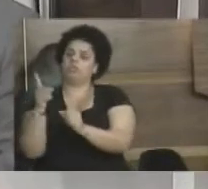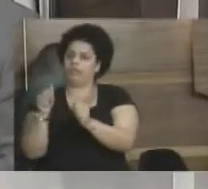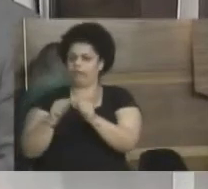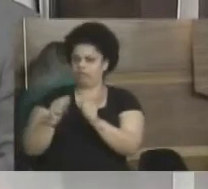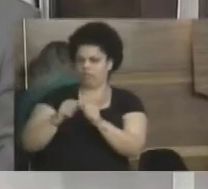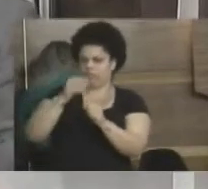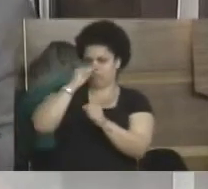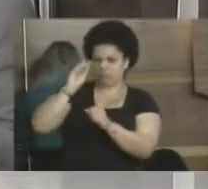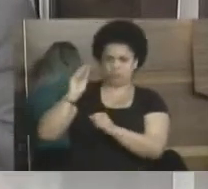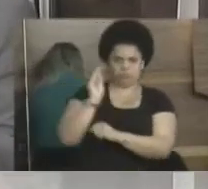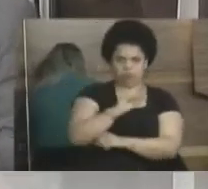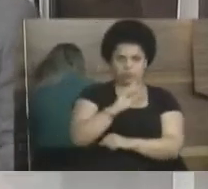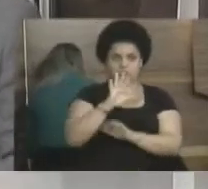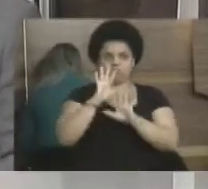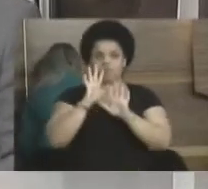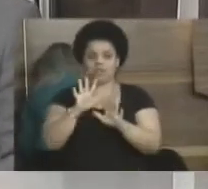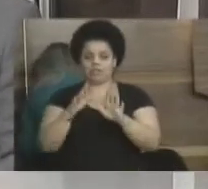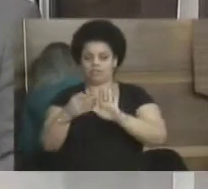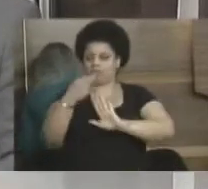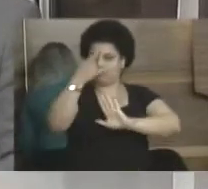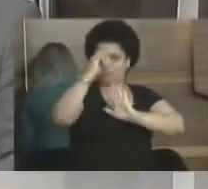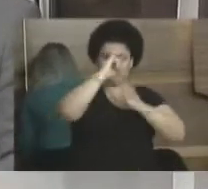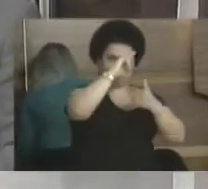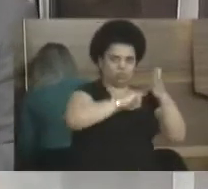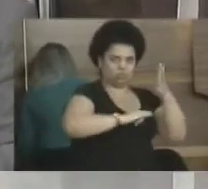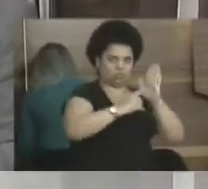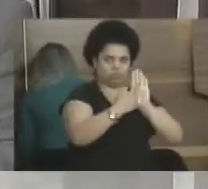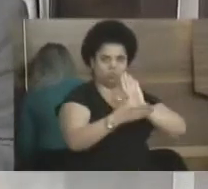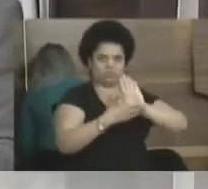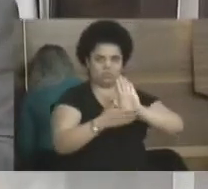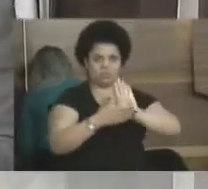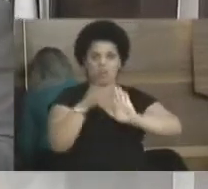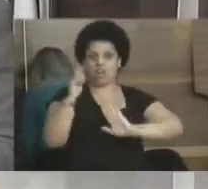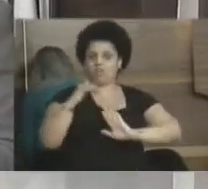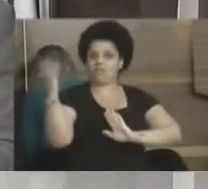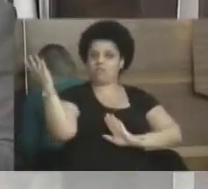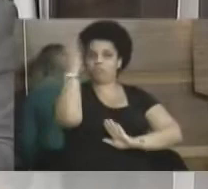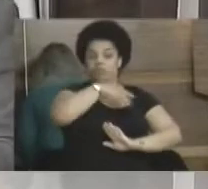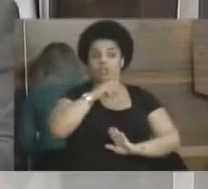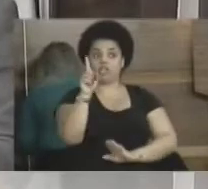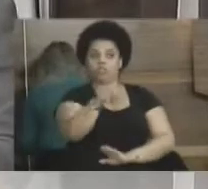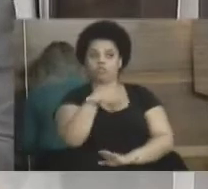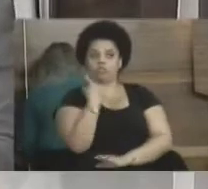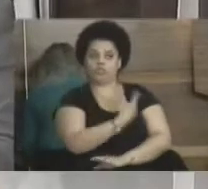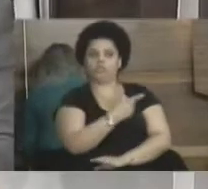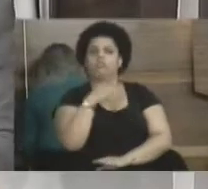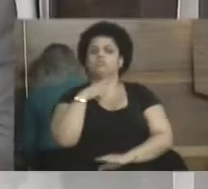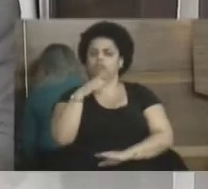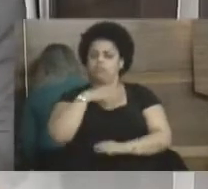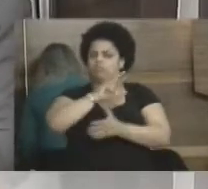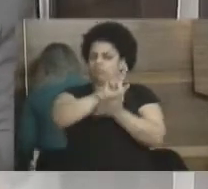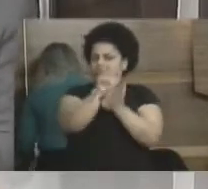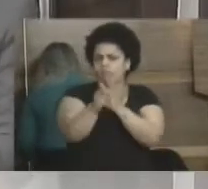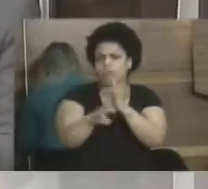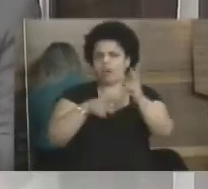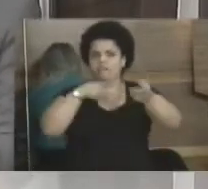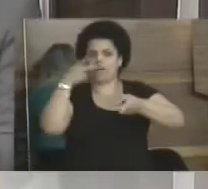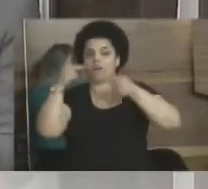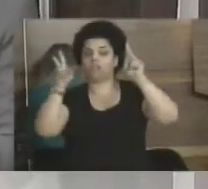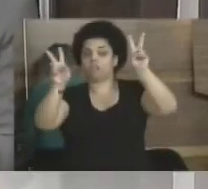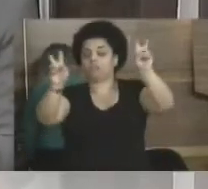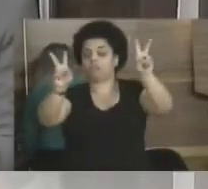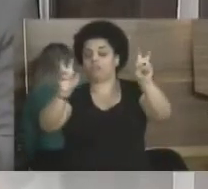Agora, isso aqui é patrimônio nosso. Então, eu tenho outros assuntos para falar com relação a essa